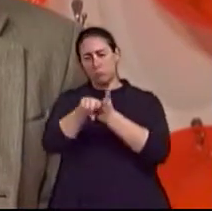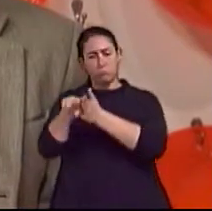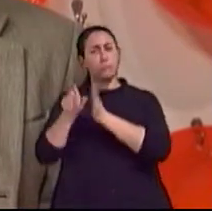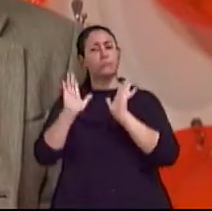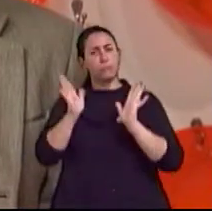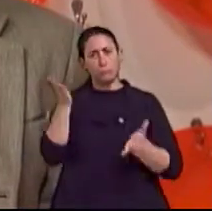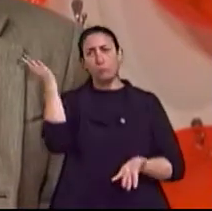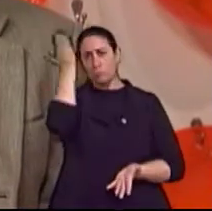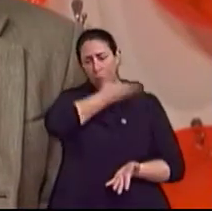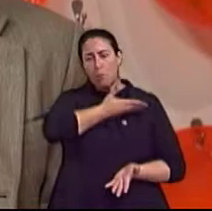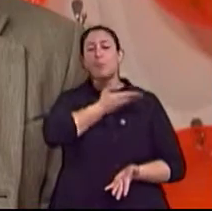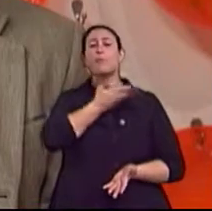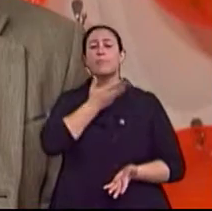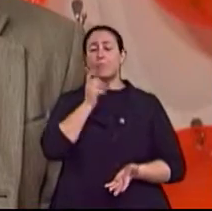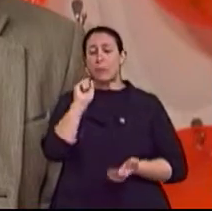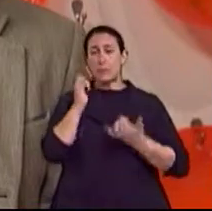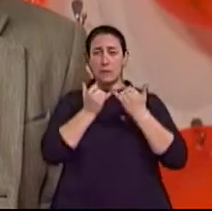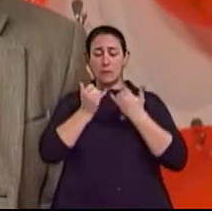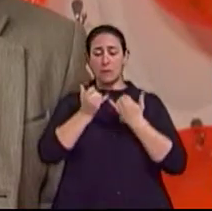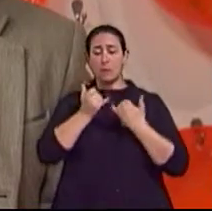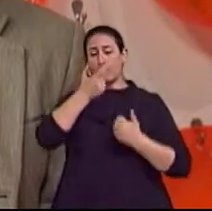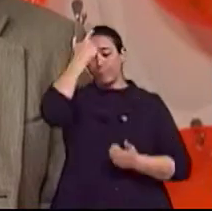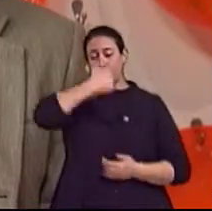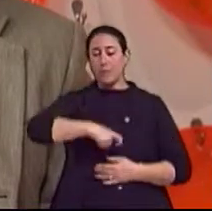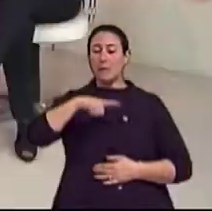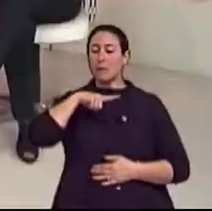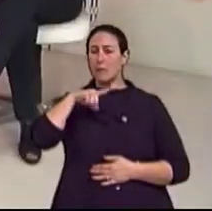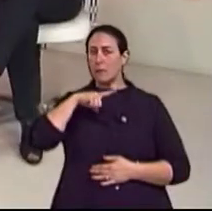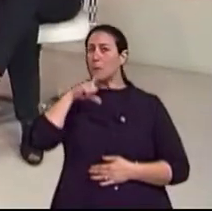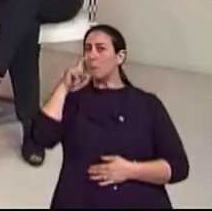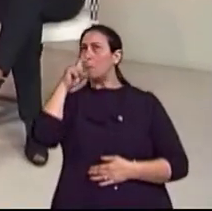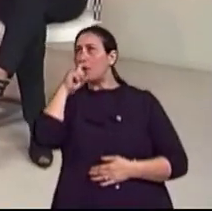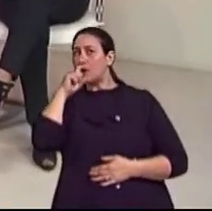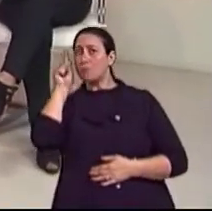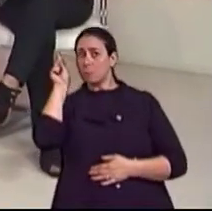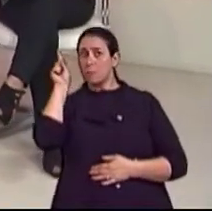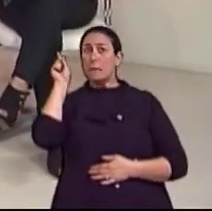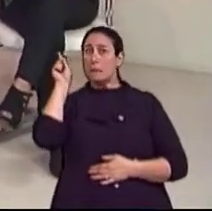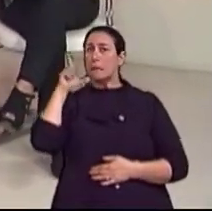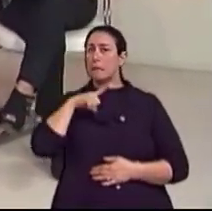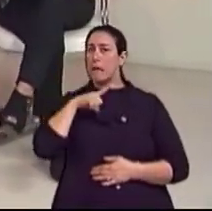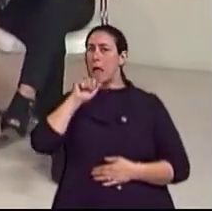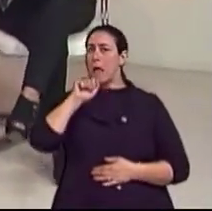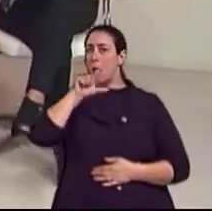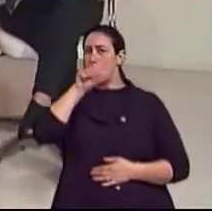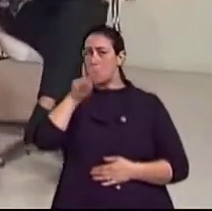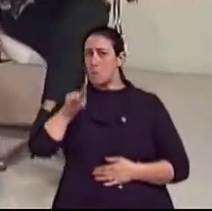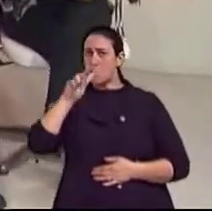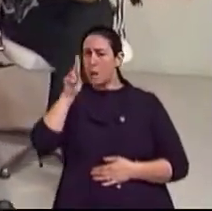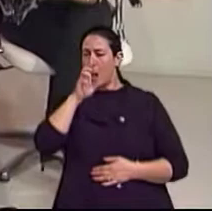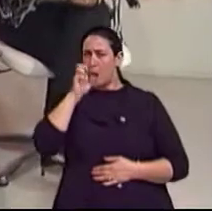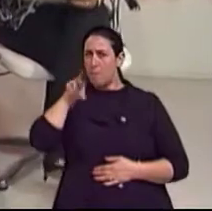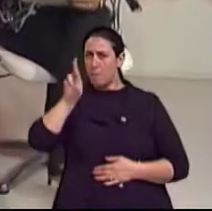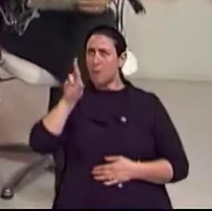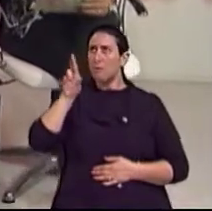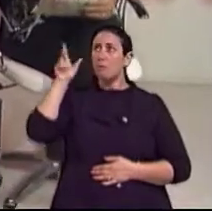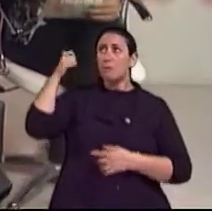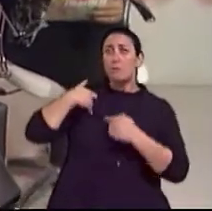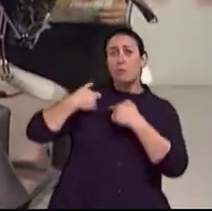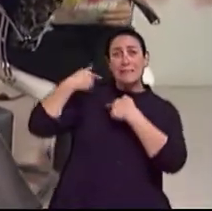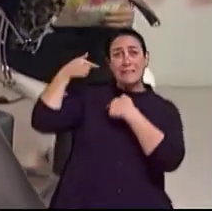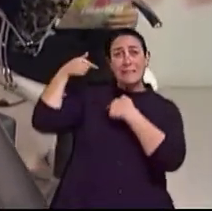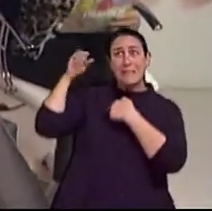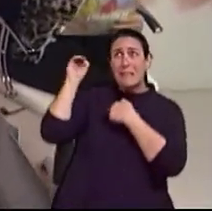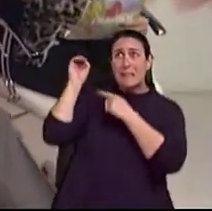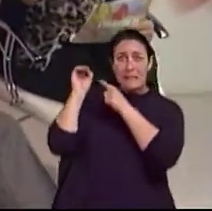com Alzheimer aos 70 anos, têm aproximadamente duas vezes mais risco de ter Alzheimer. Ah, me esclareça isso.